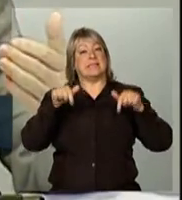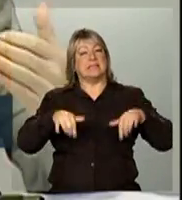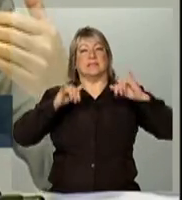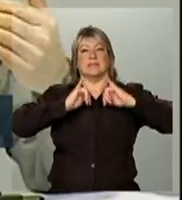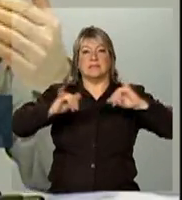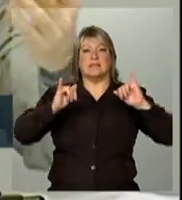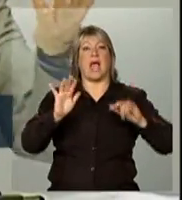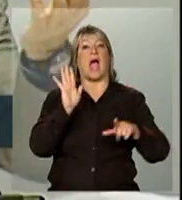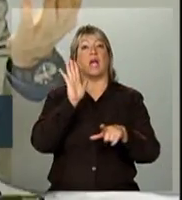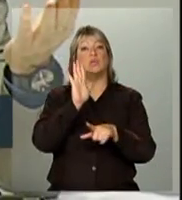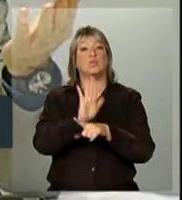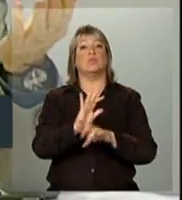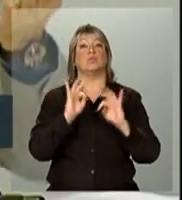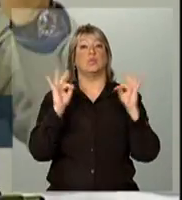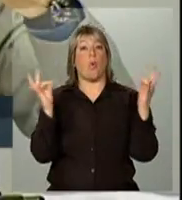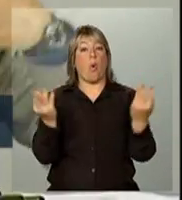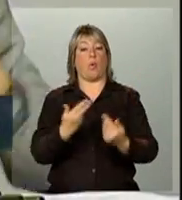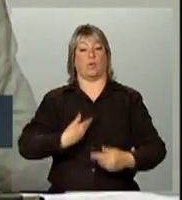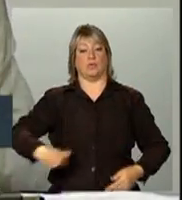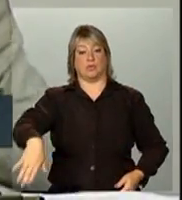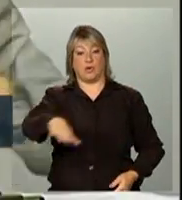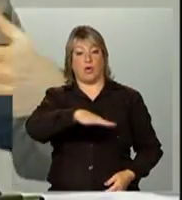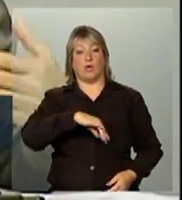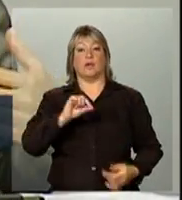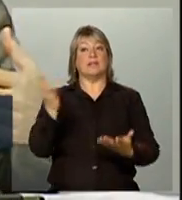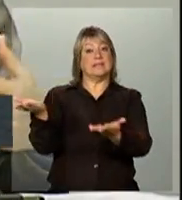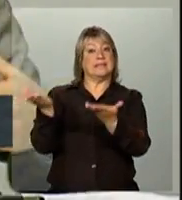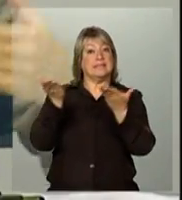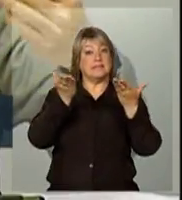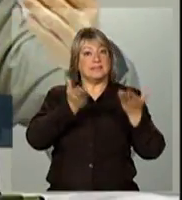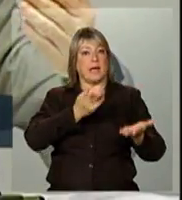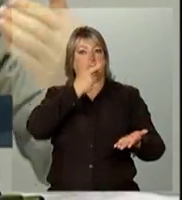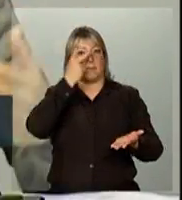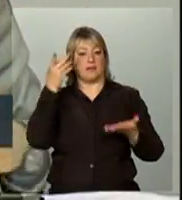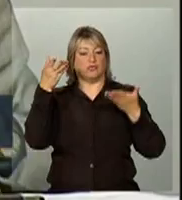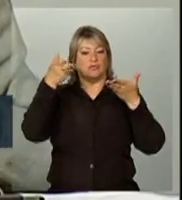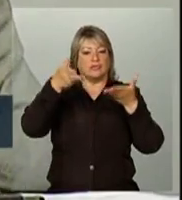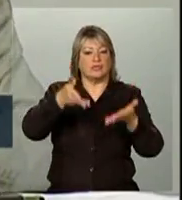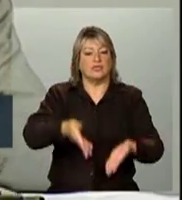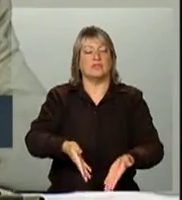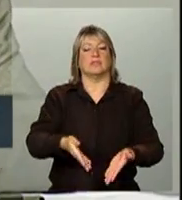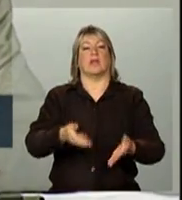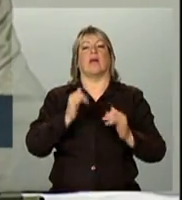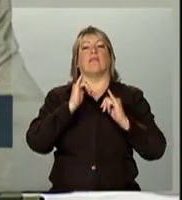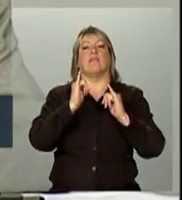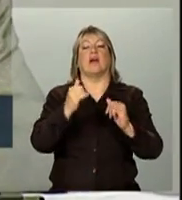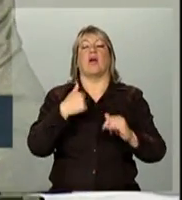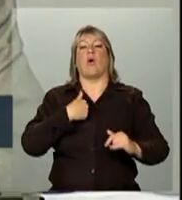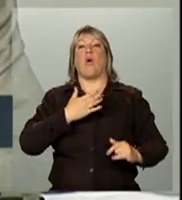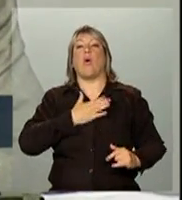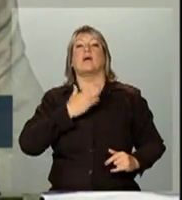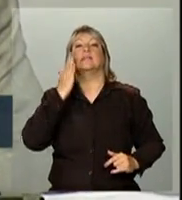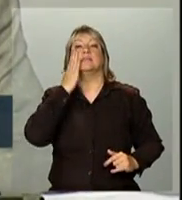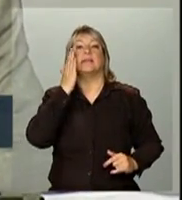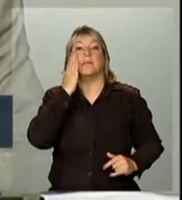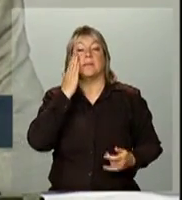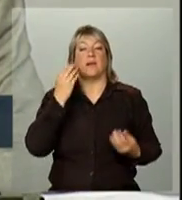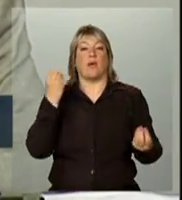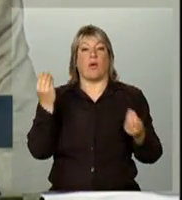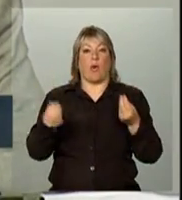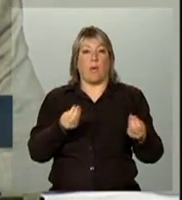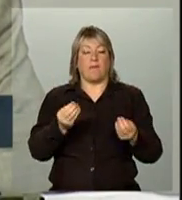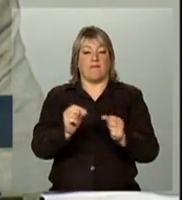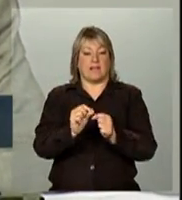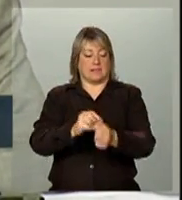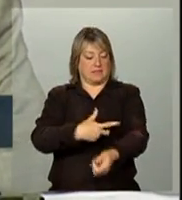para nós todos, inclusive não só para você como usuário do sistema chegar no seu médico e falar assim, o que eu gostaria de fazer, o que quer dizer isso, mas